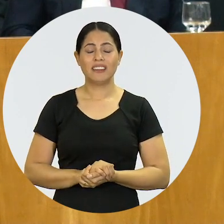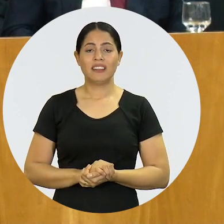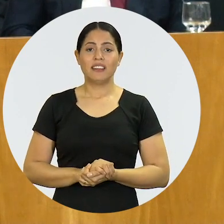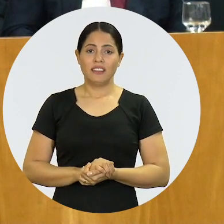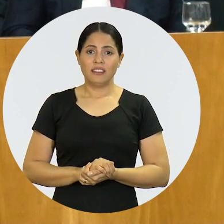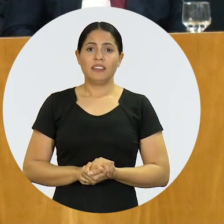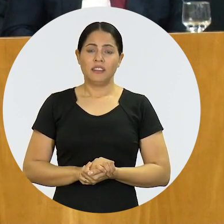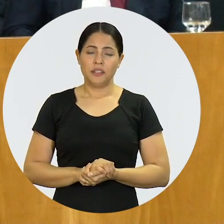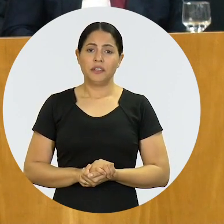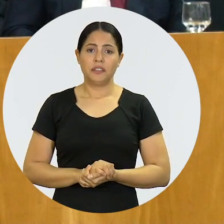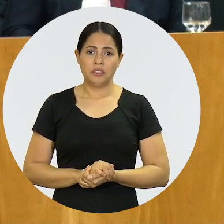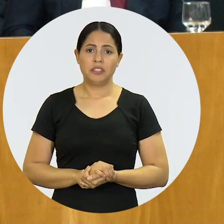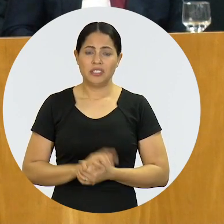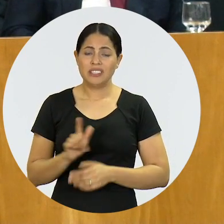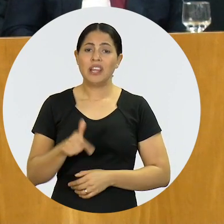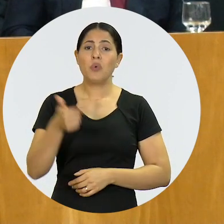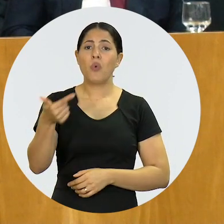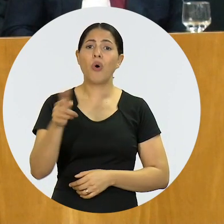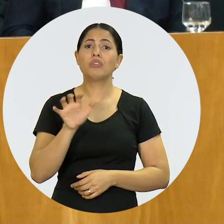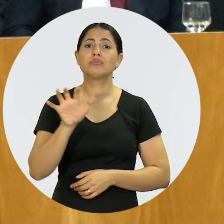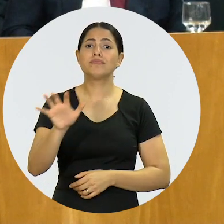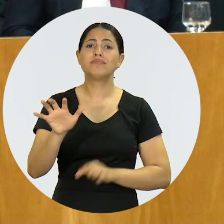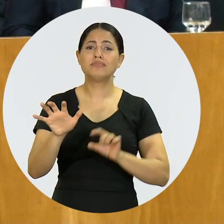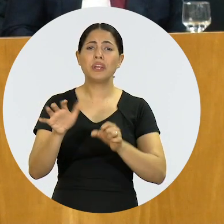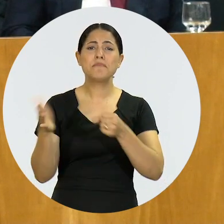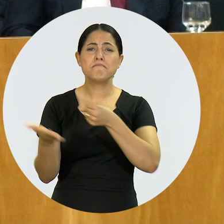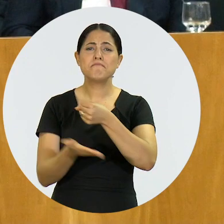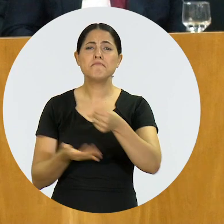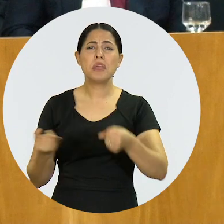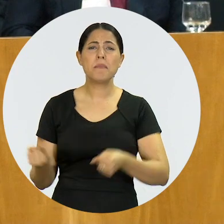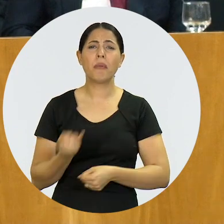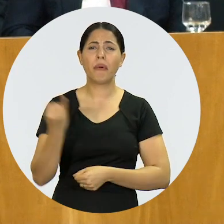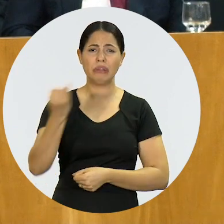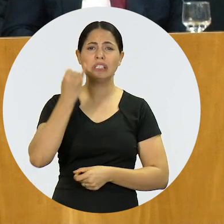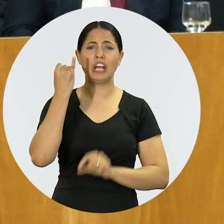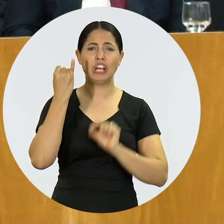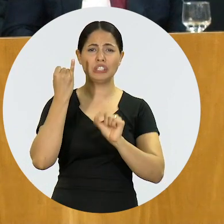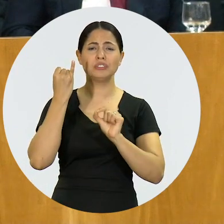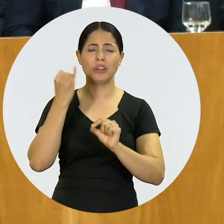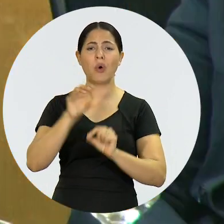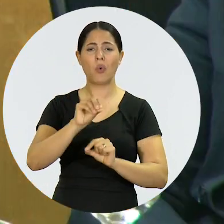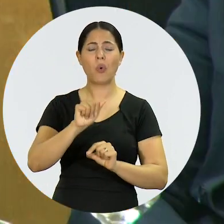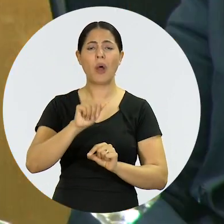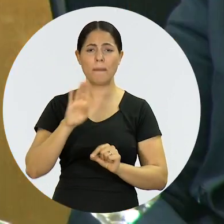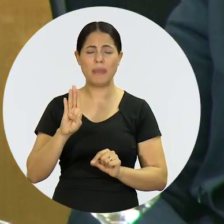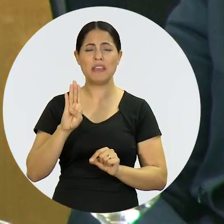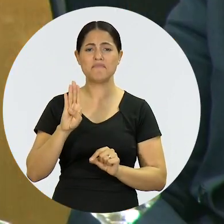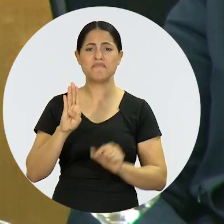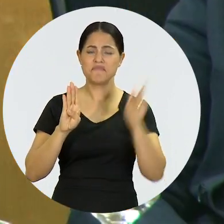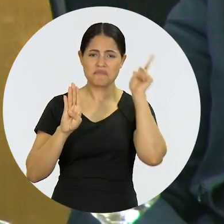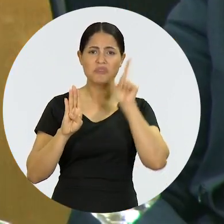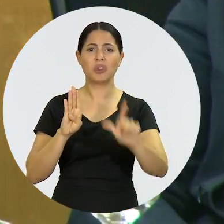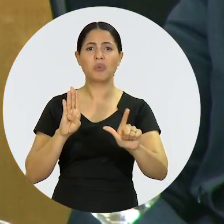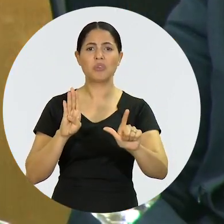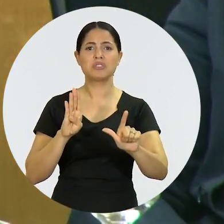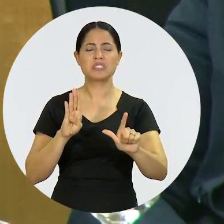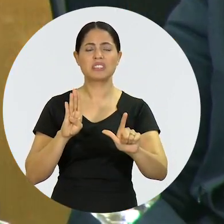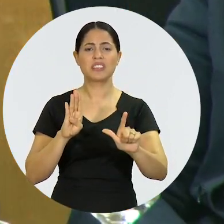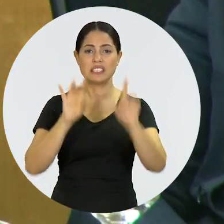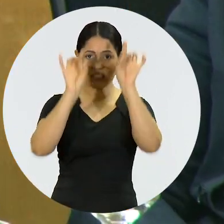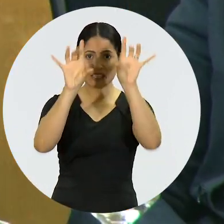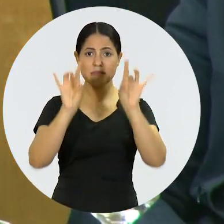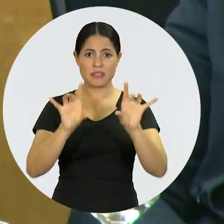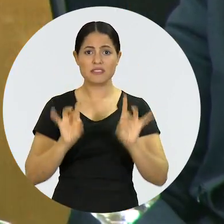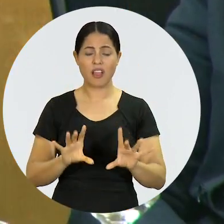um outro contingente fundamental para que a nossa instituição, para que a